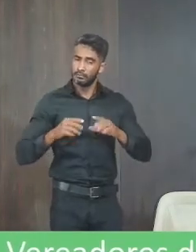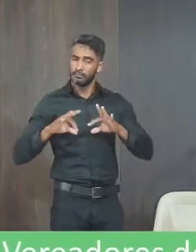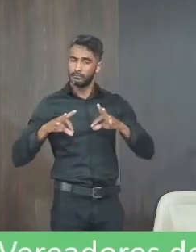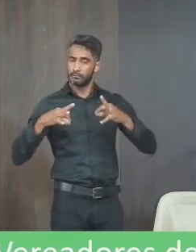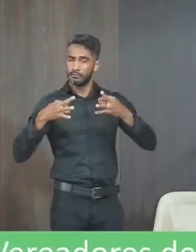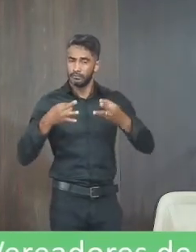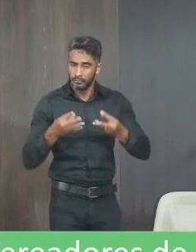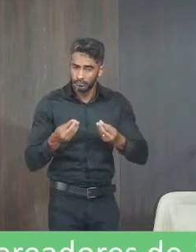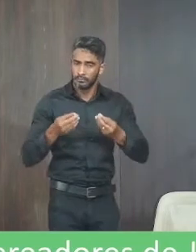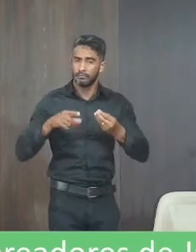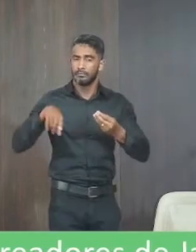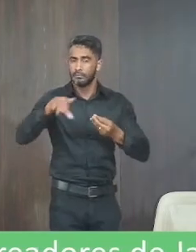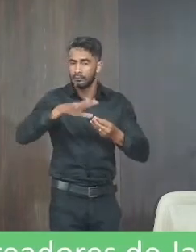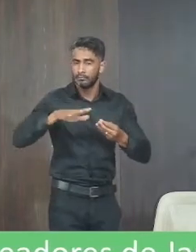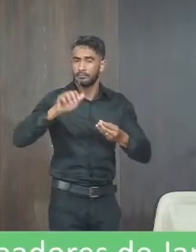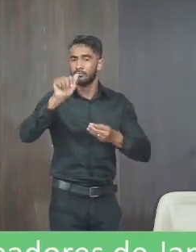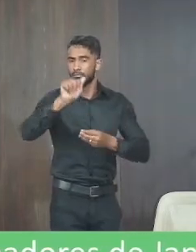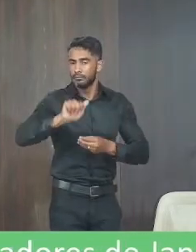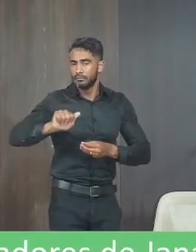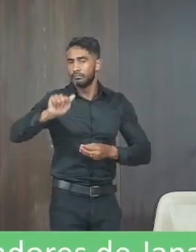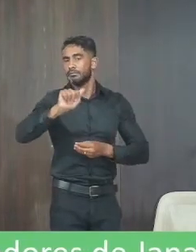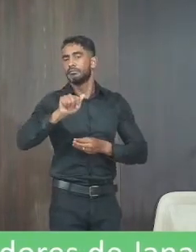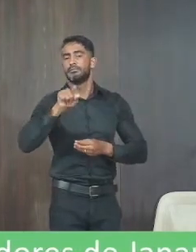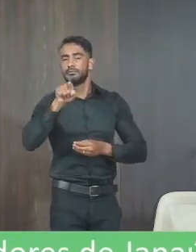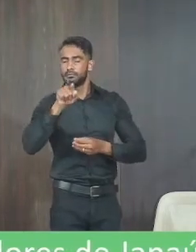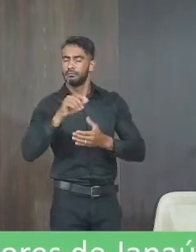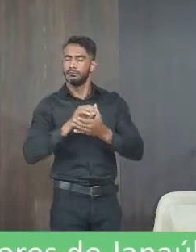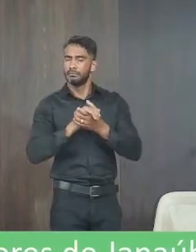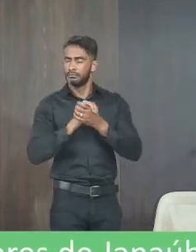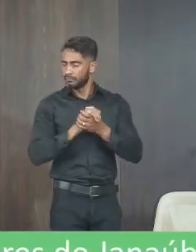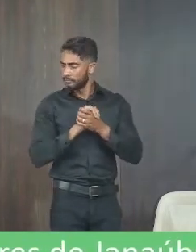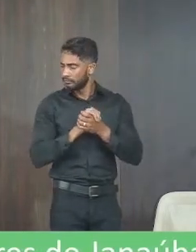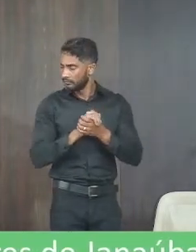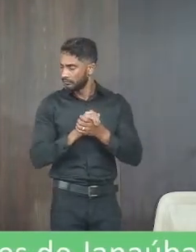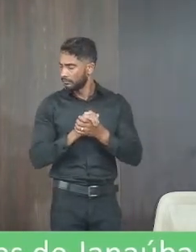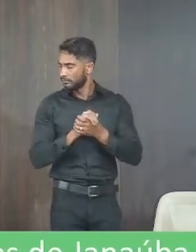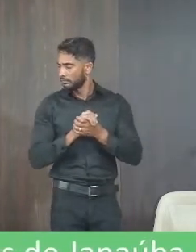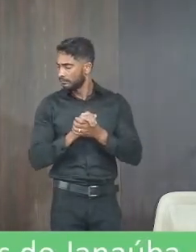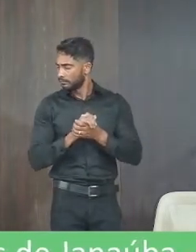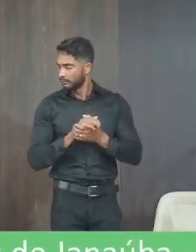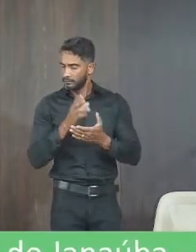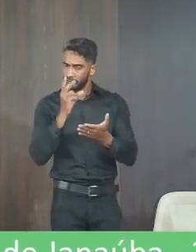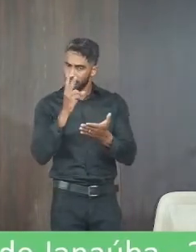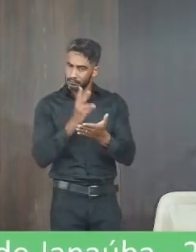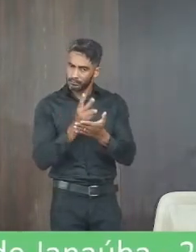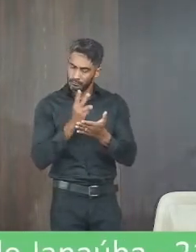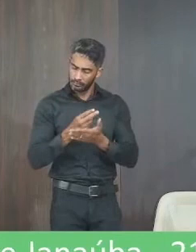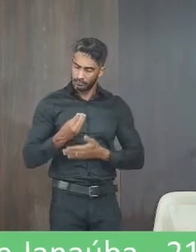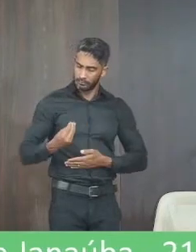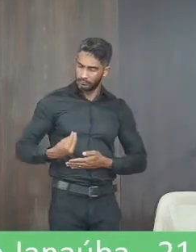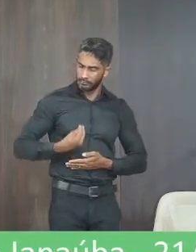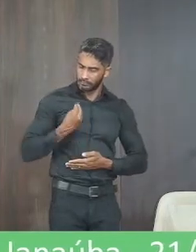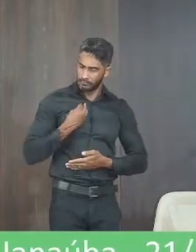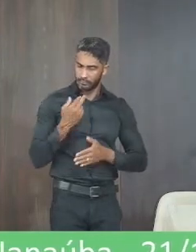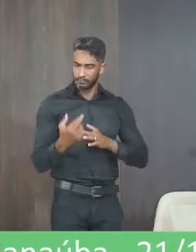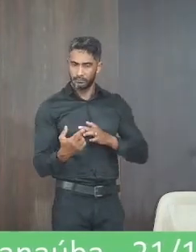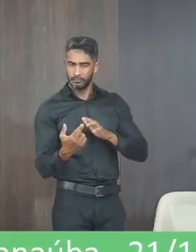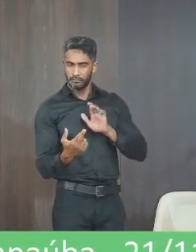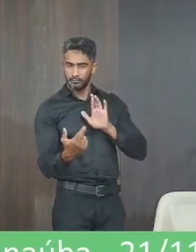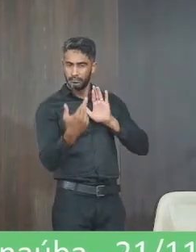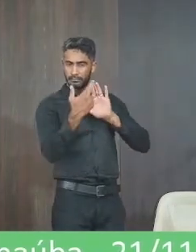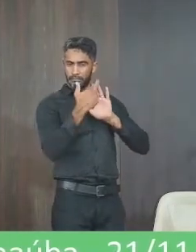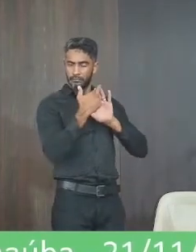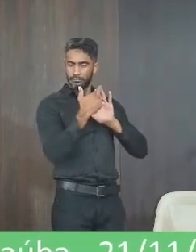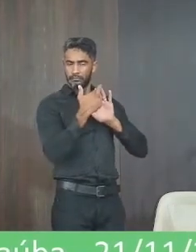demais aí da associação vocês estão de parabéns está aqui sempre presente também representando